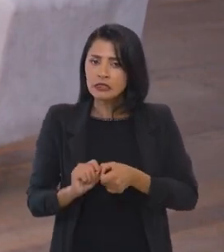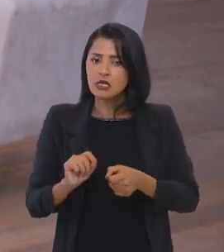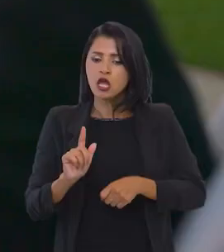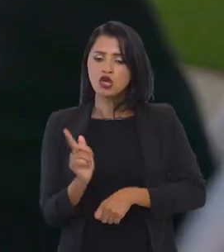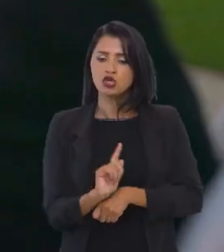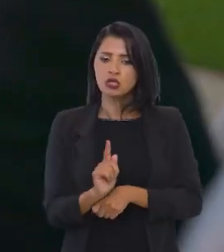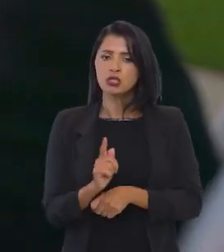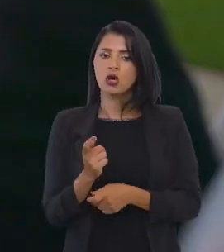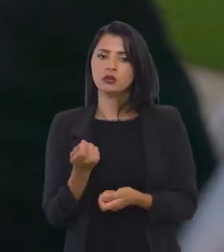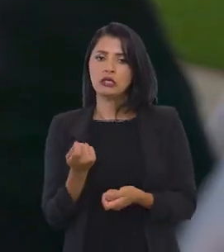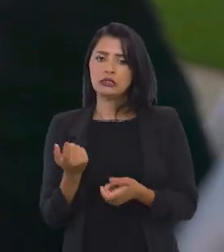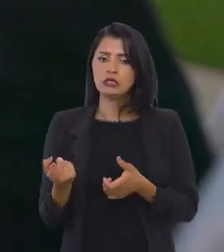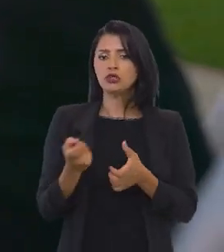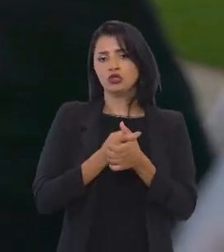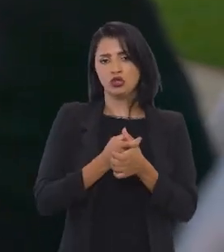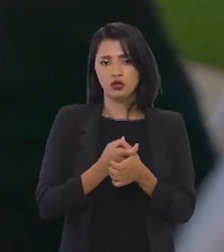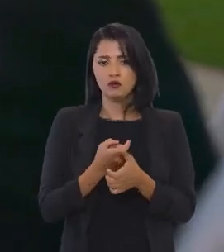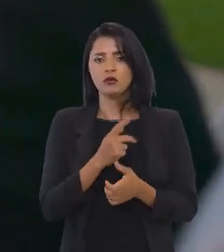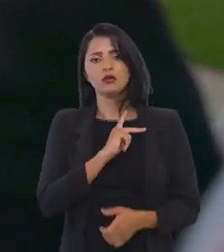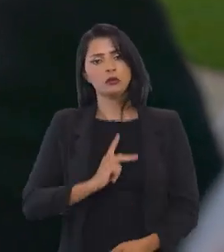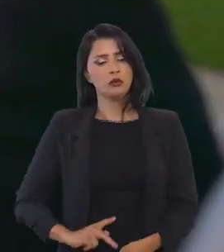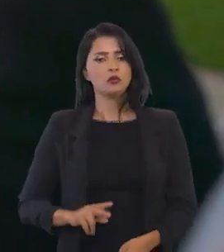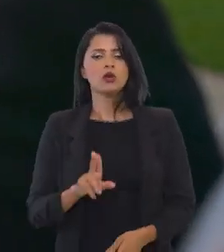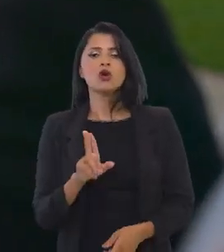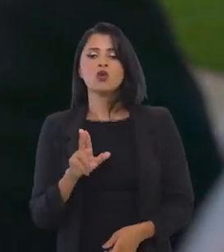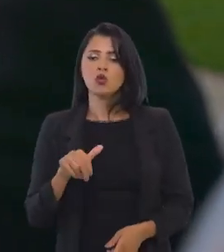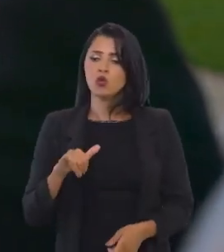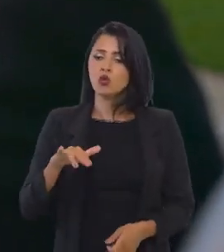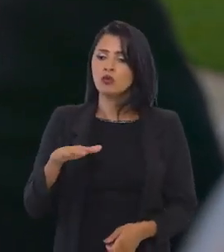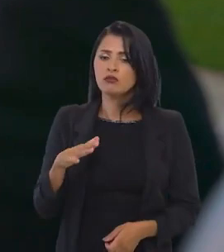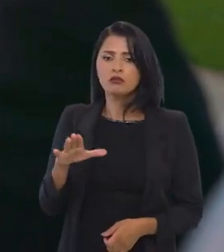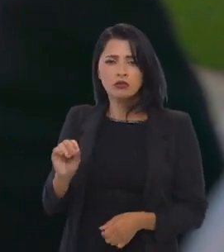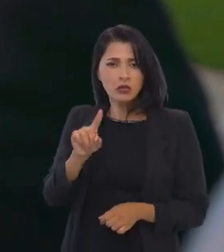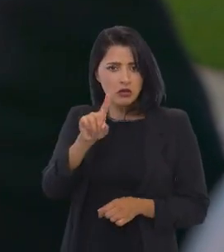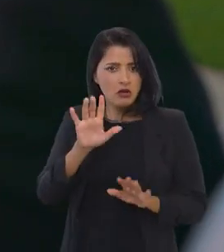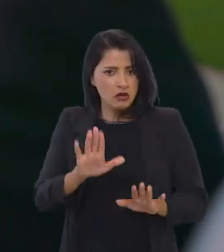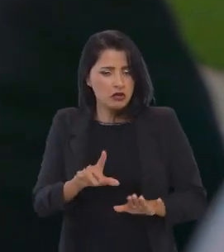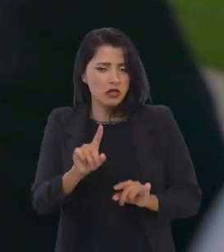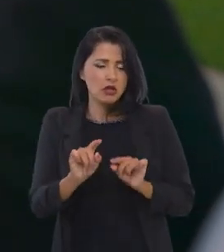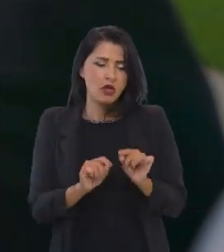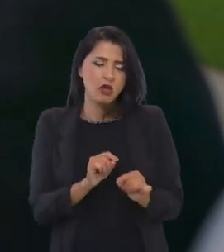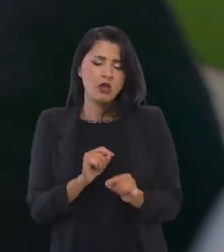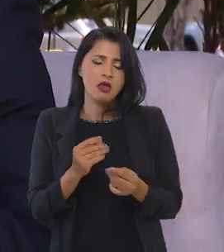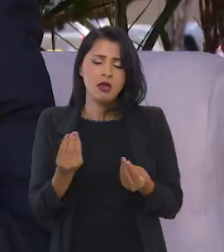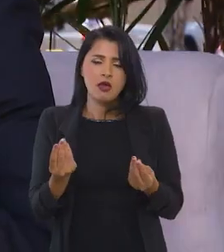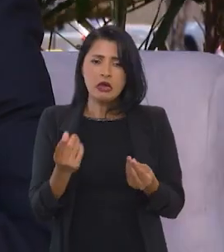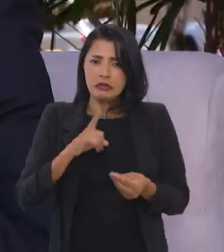questão de fazer a gestão da dívida pública da União. E, nesse sentido,